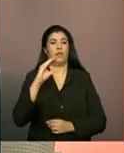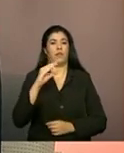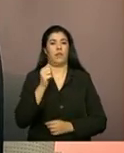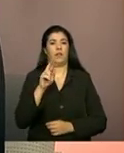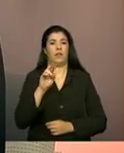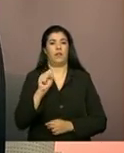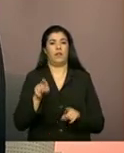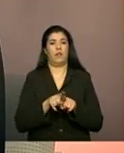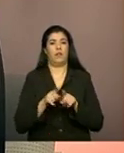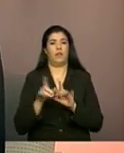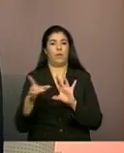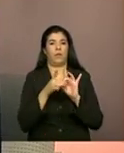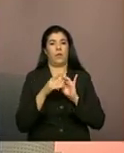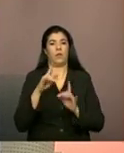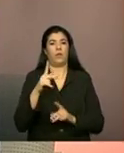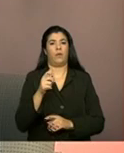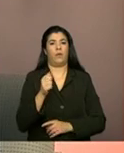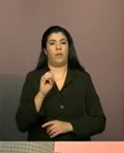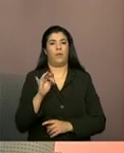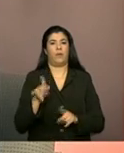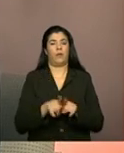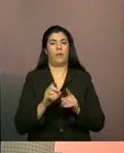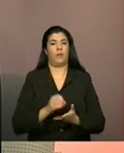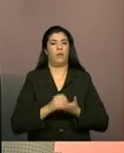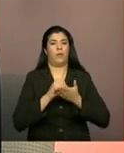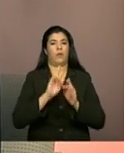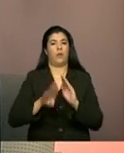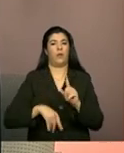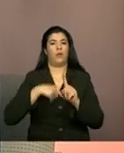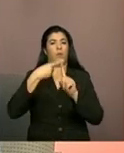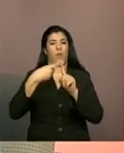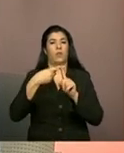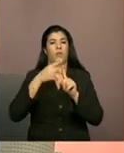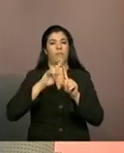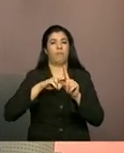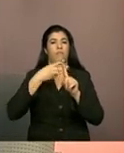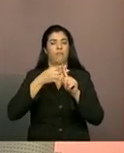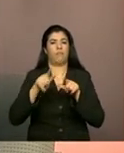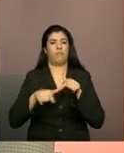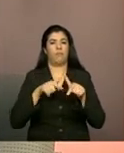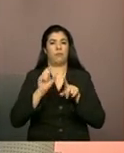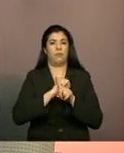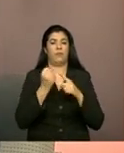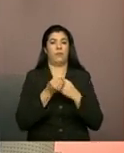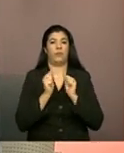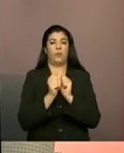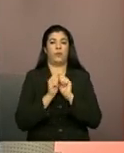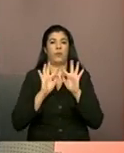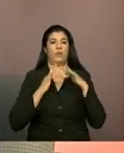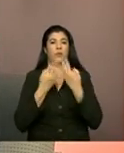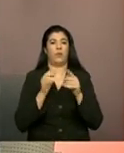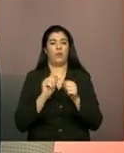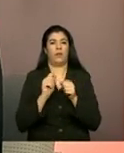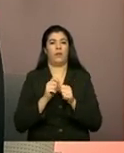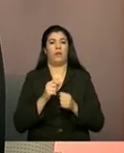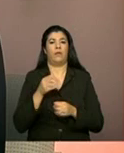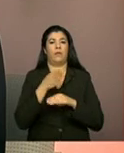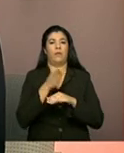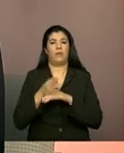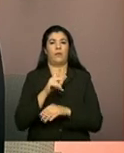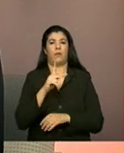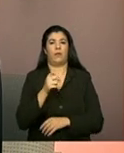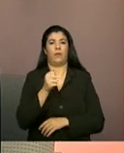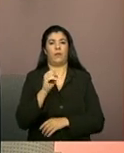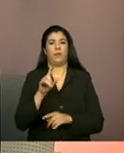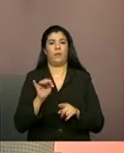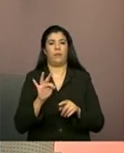articulado ao PAIF e é ofertado de forma complementar ao trabalho social com as famílias, realizado por meio do PAIF